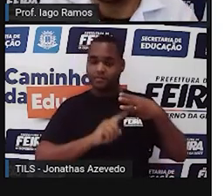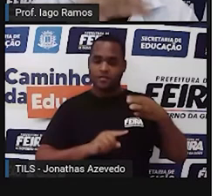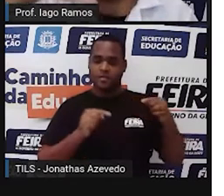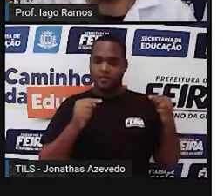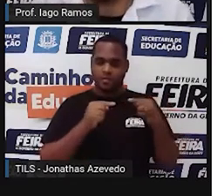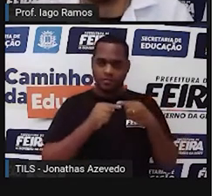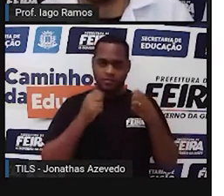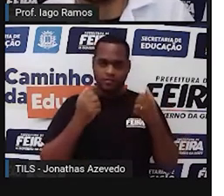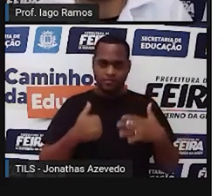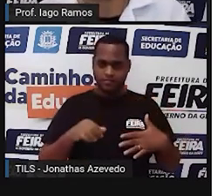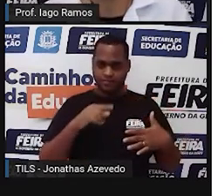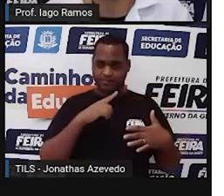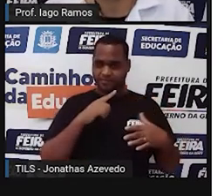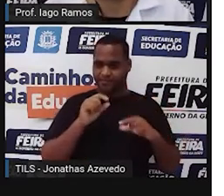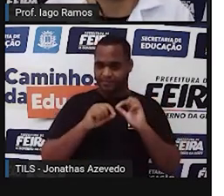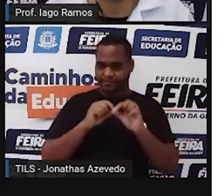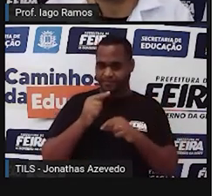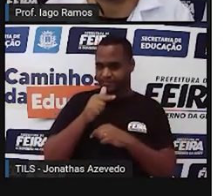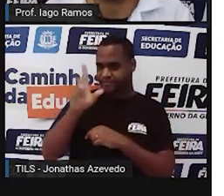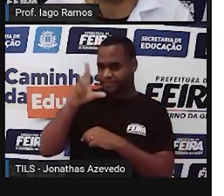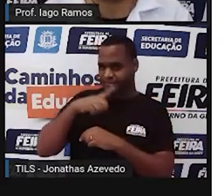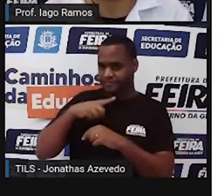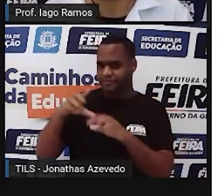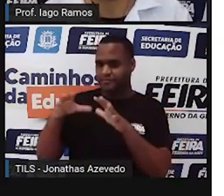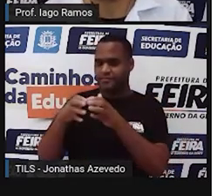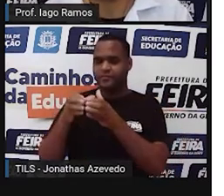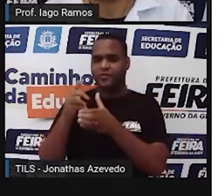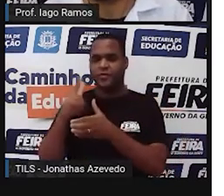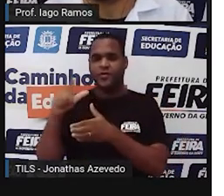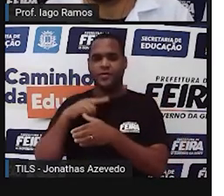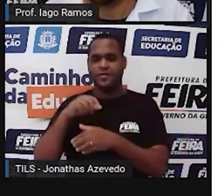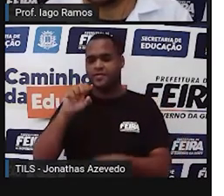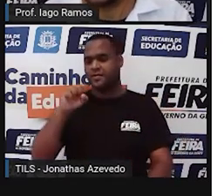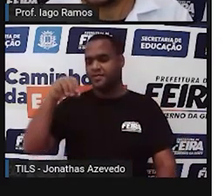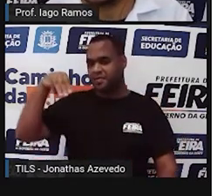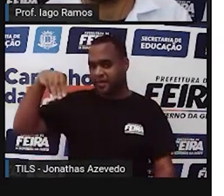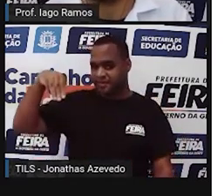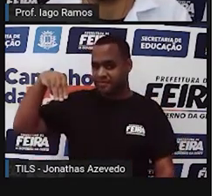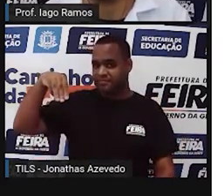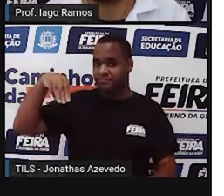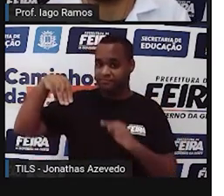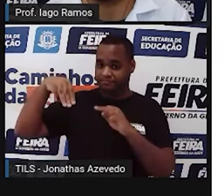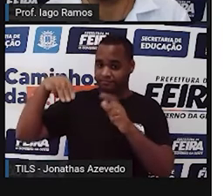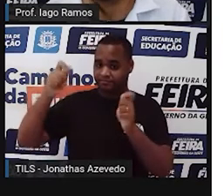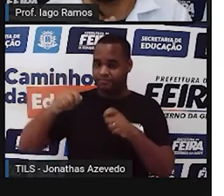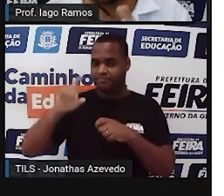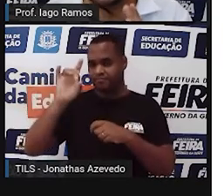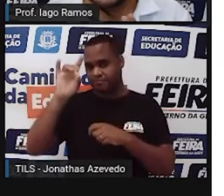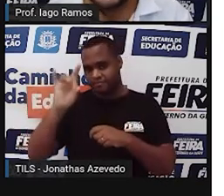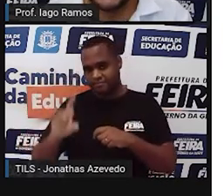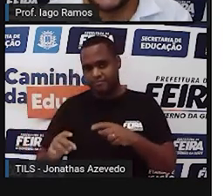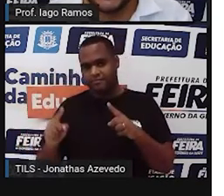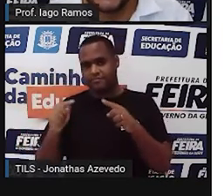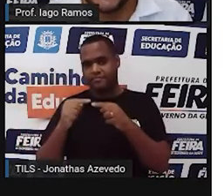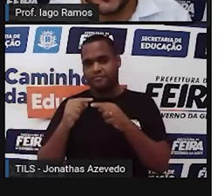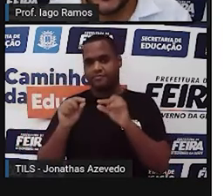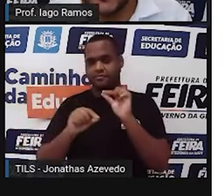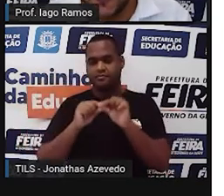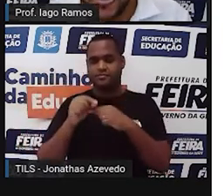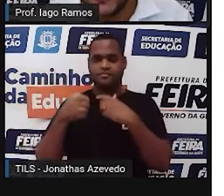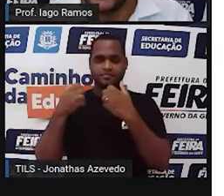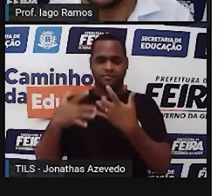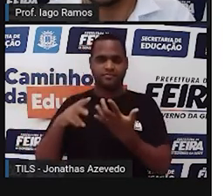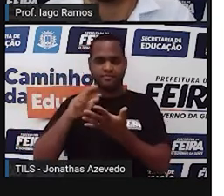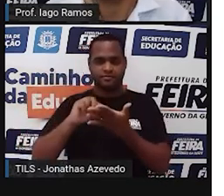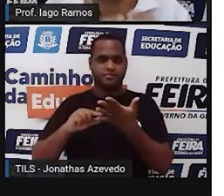Lá, do outro lado, a gente tem o grupo dos submúltiplos, das unidades de capacidade, certo?